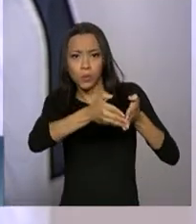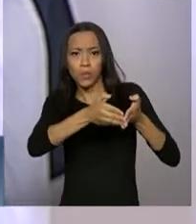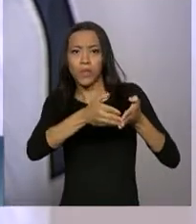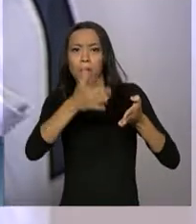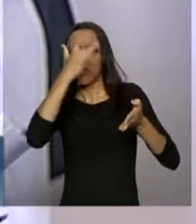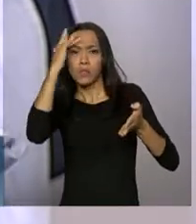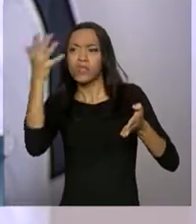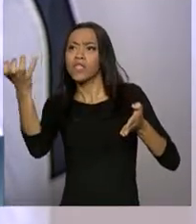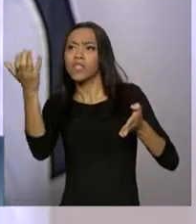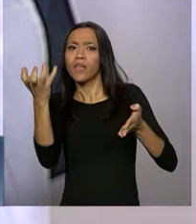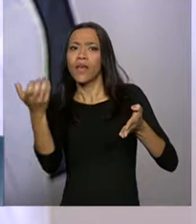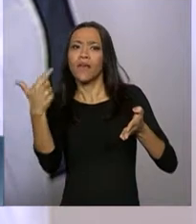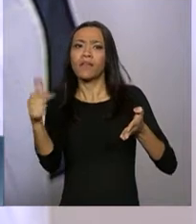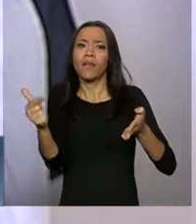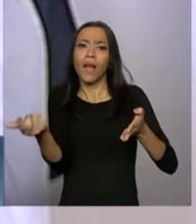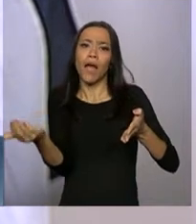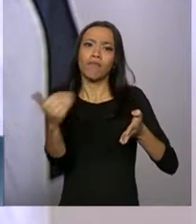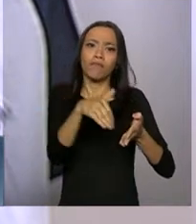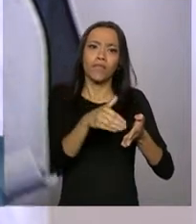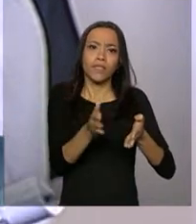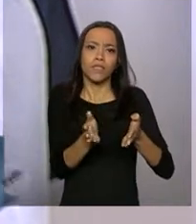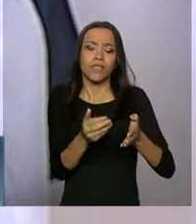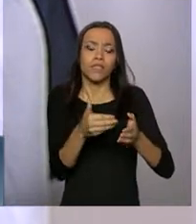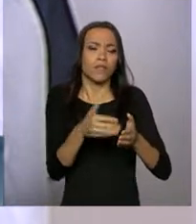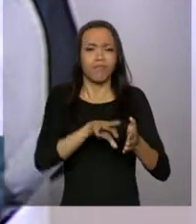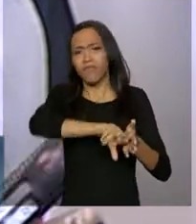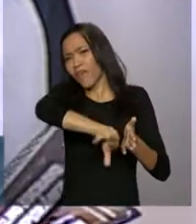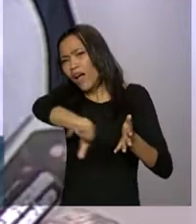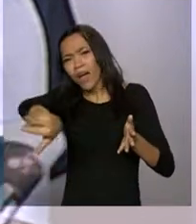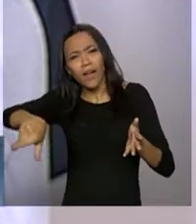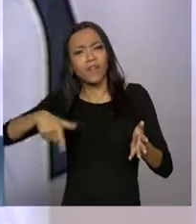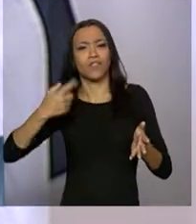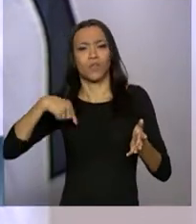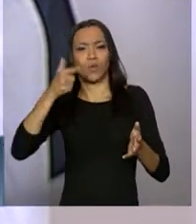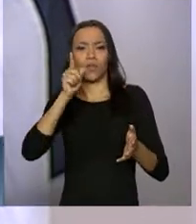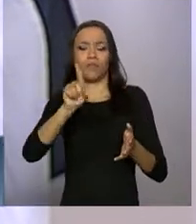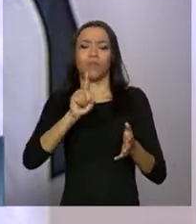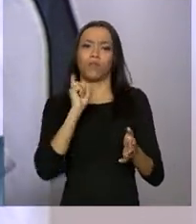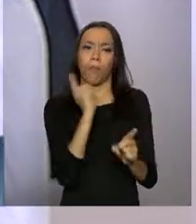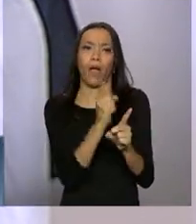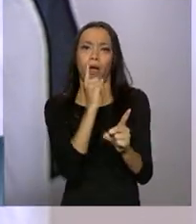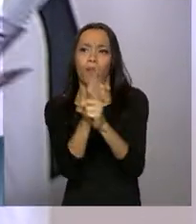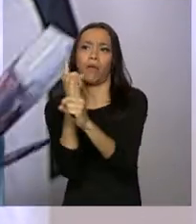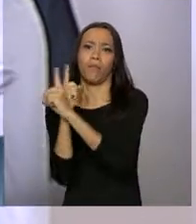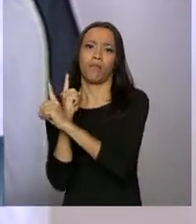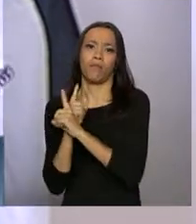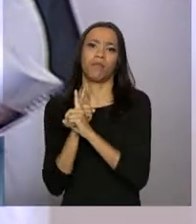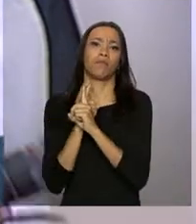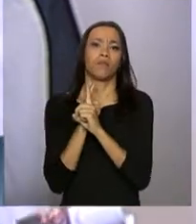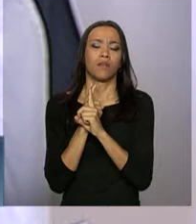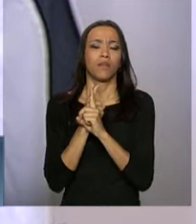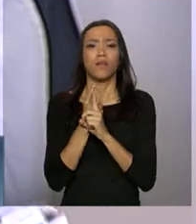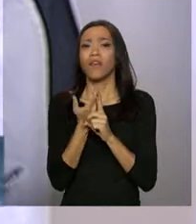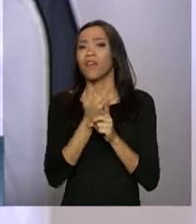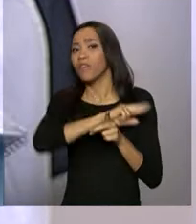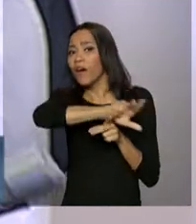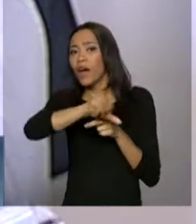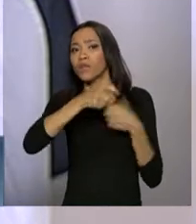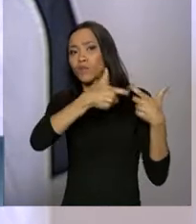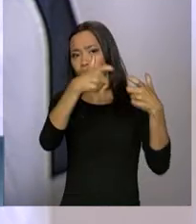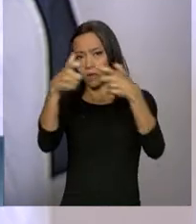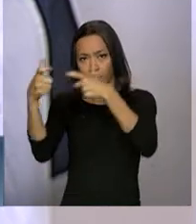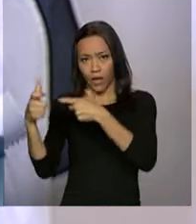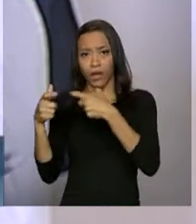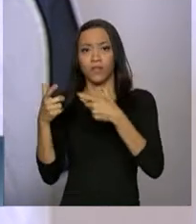de enfrentar essa situação nas mais diversas atividades e nas mais diversas localidades. Fizemos